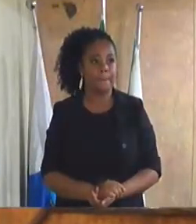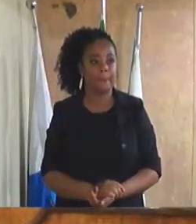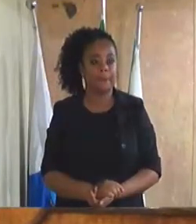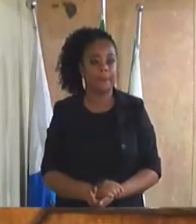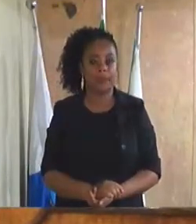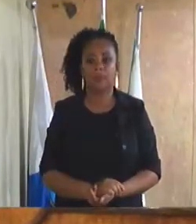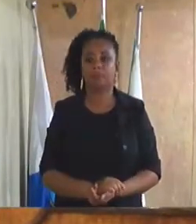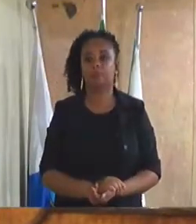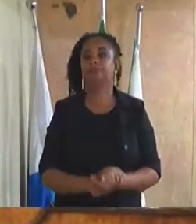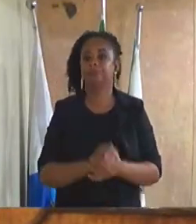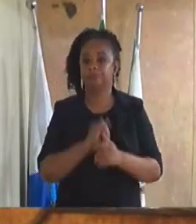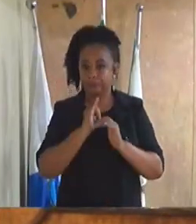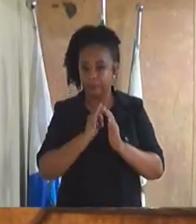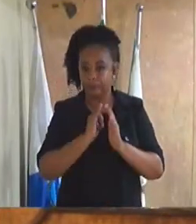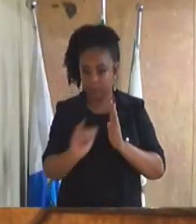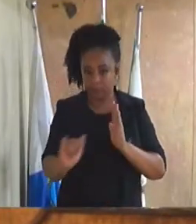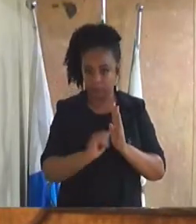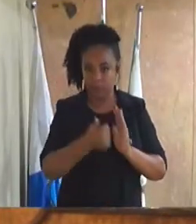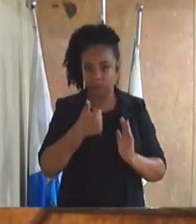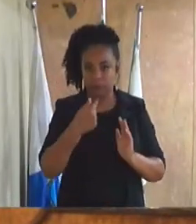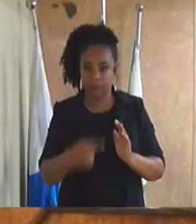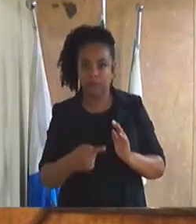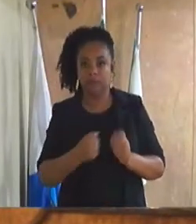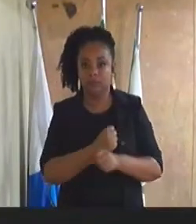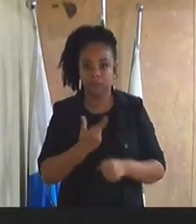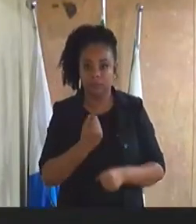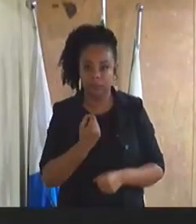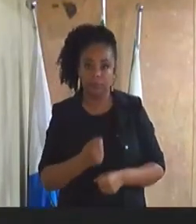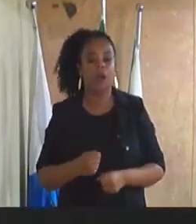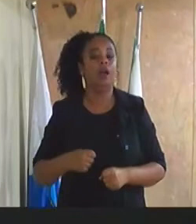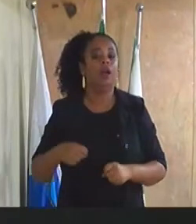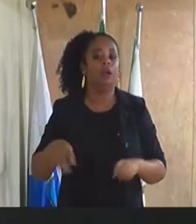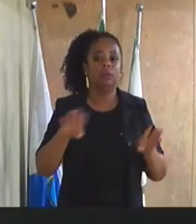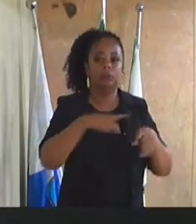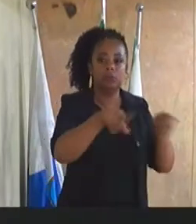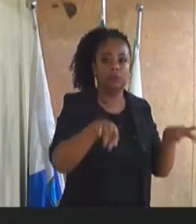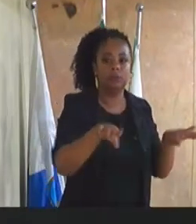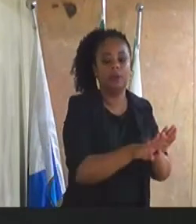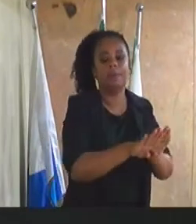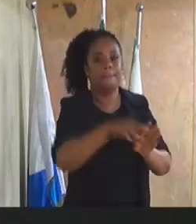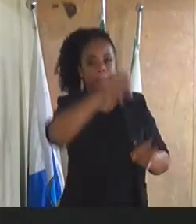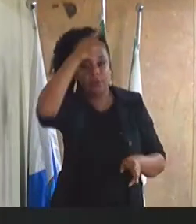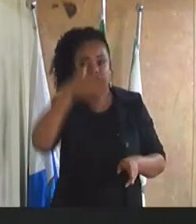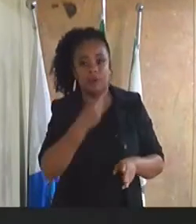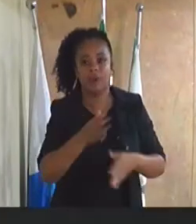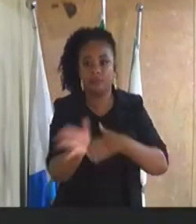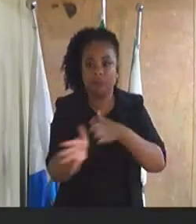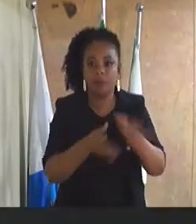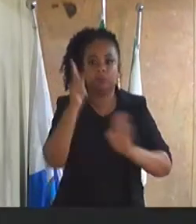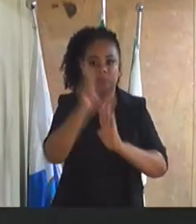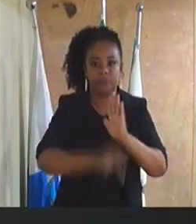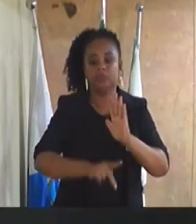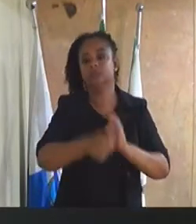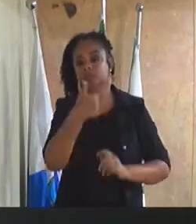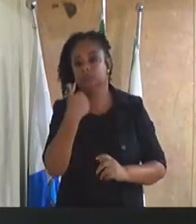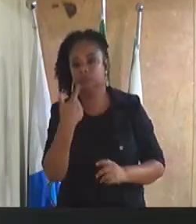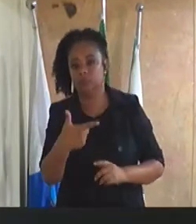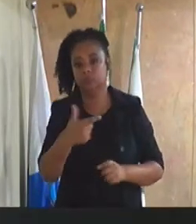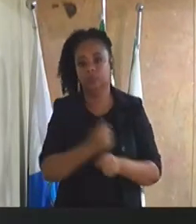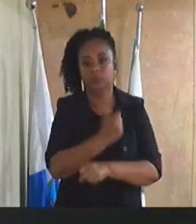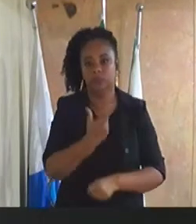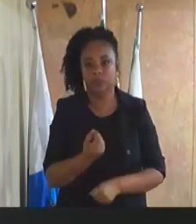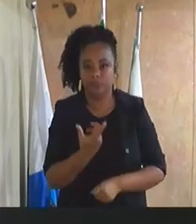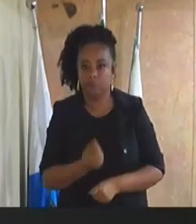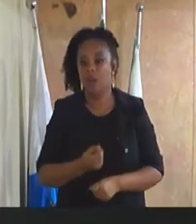mensagem número 17 de 2020 do gabinete do prefeito encaminhando o projeto de lei número 12 de 2020 dispondo